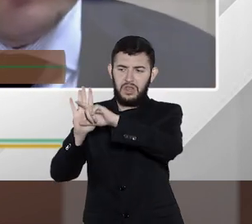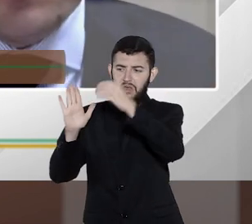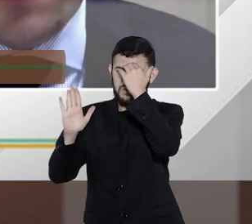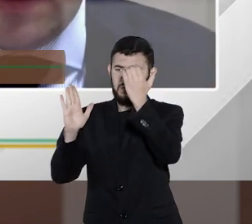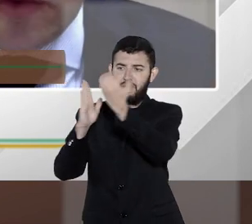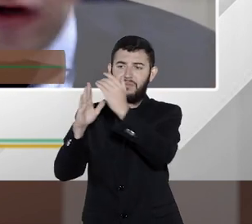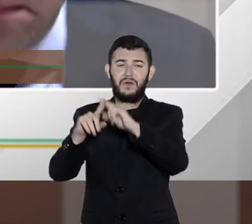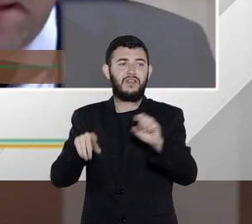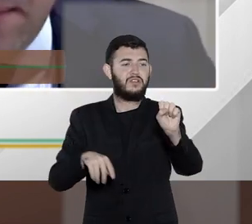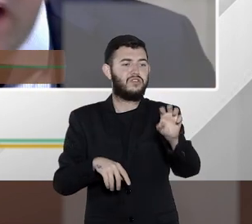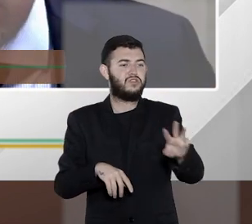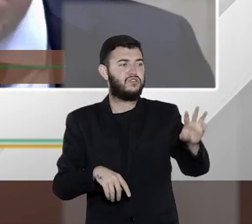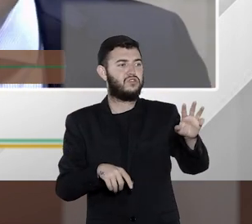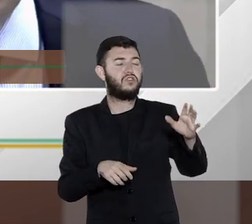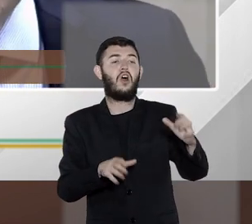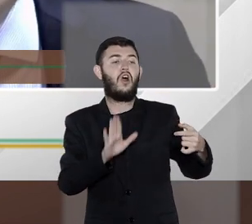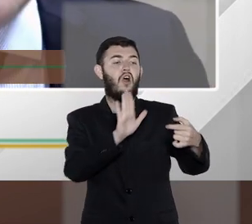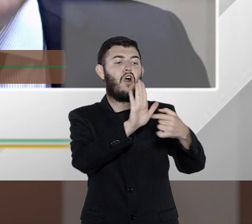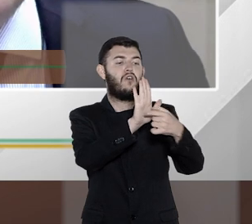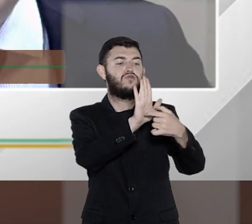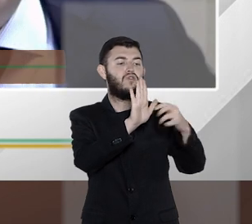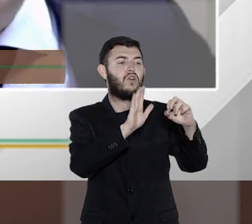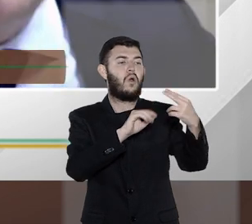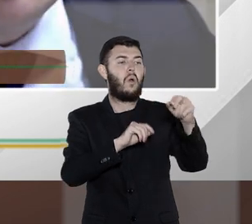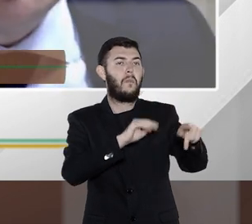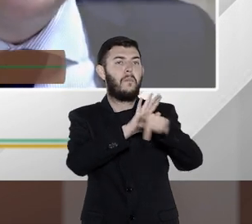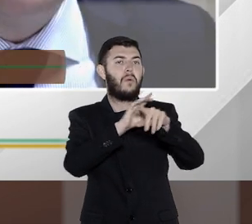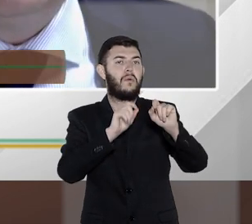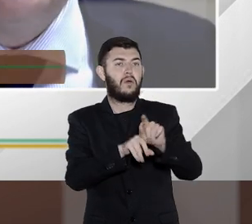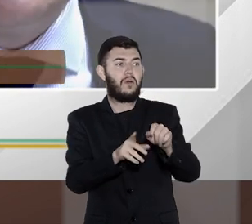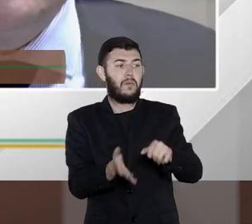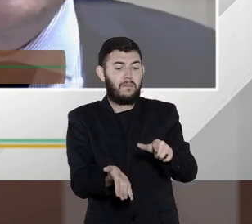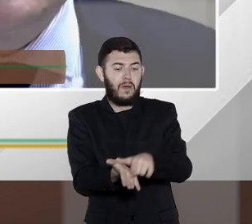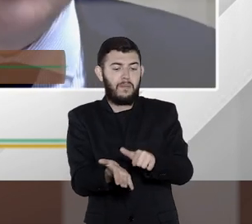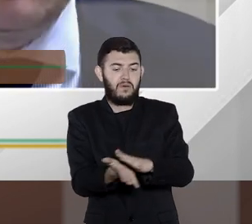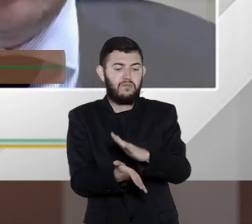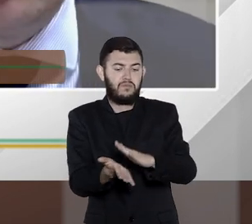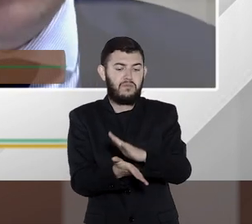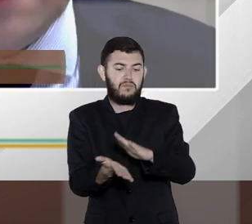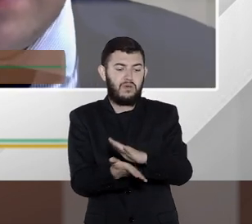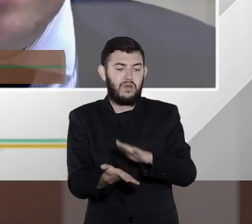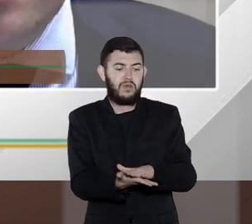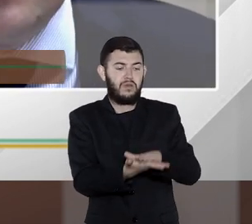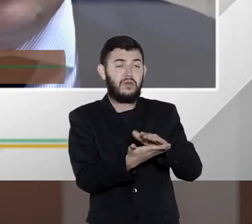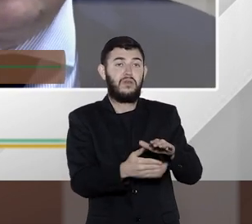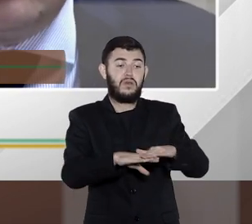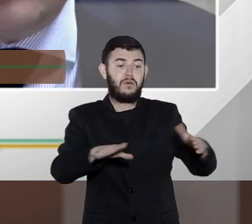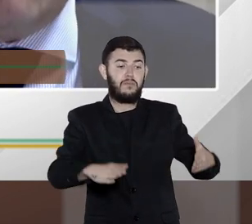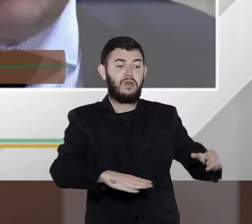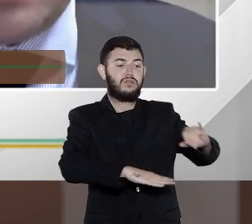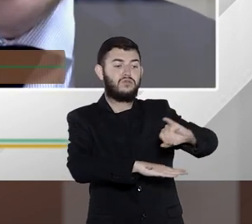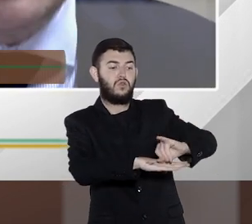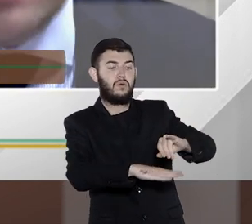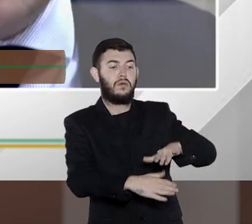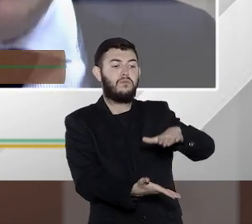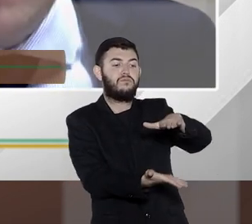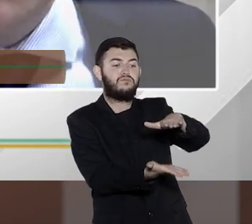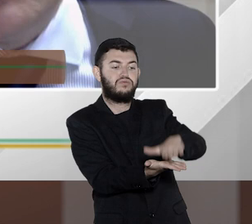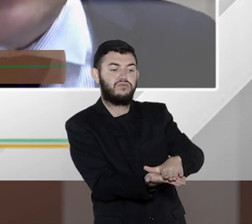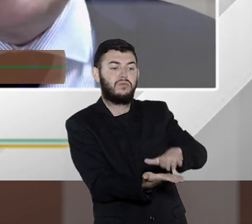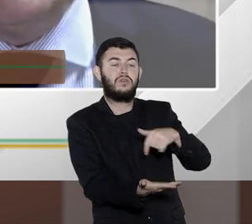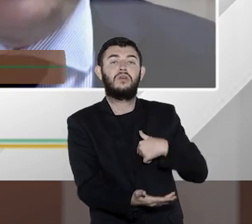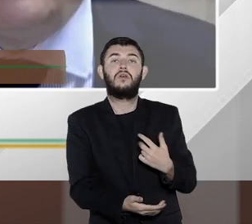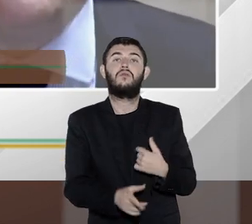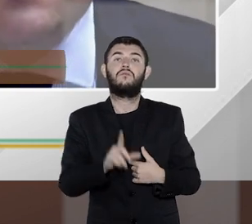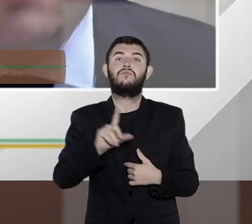um software eu tenho um papel por exemplo o extrato eu imprimo e deixo aqui em cima da mesa e saio para almoçar então a prática tem que